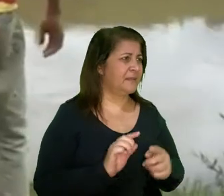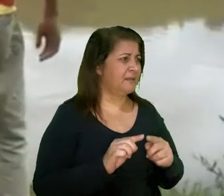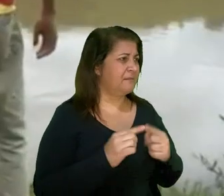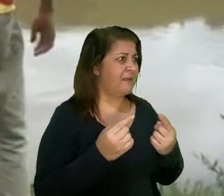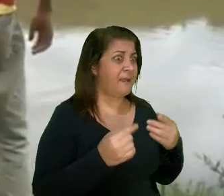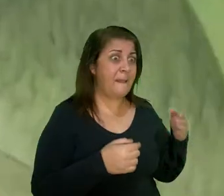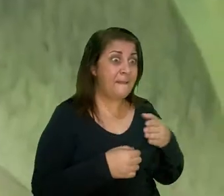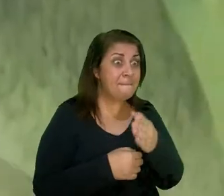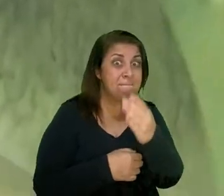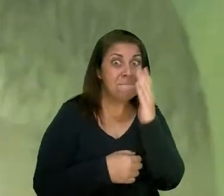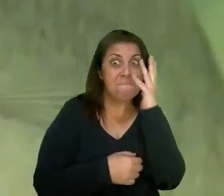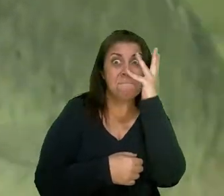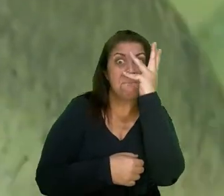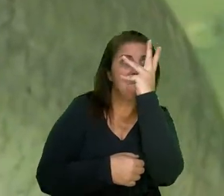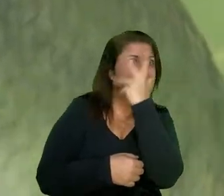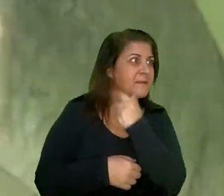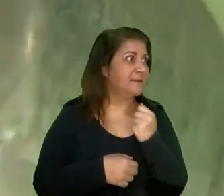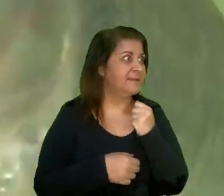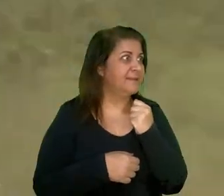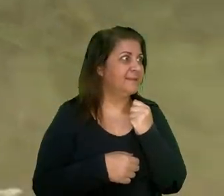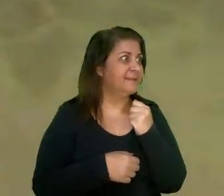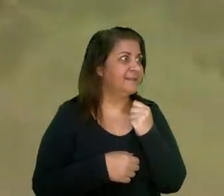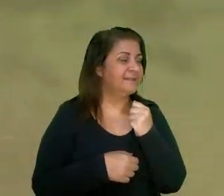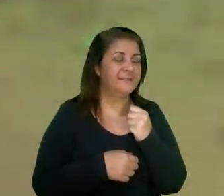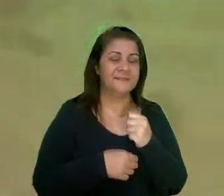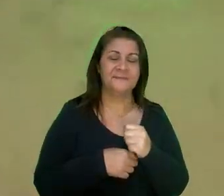Mãe, que peixaiada bonita, sou.